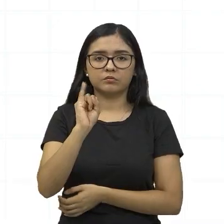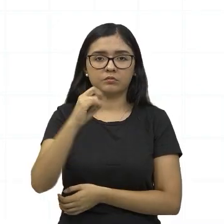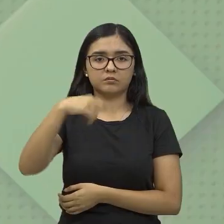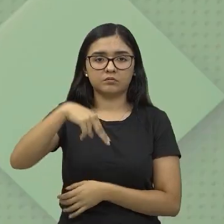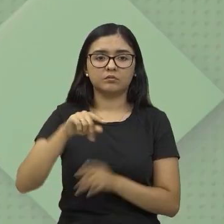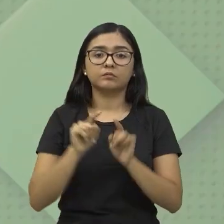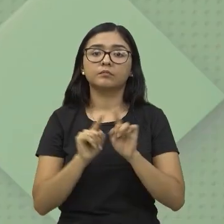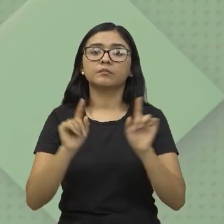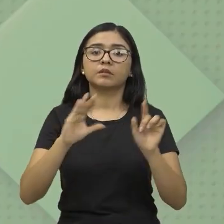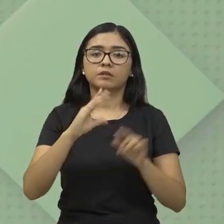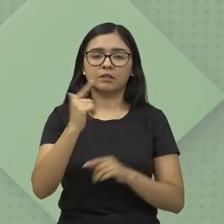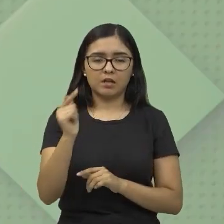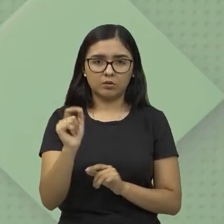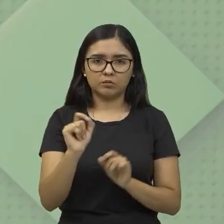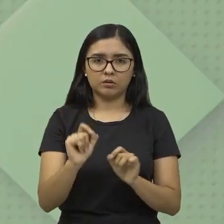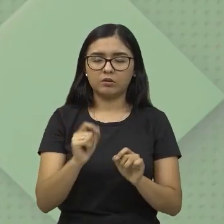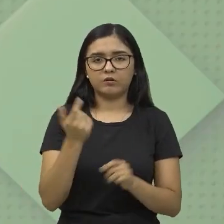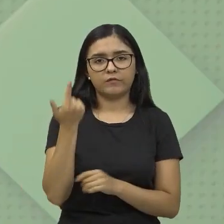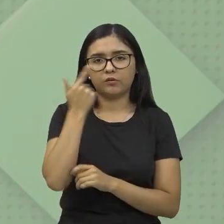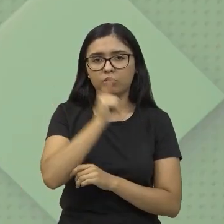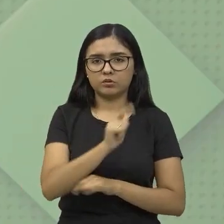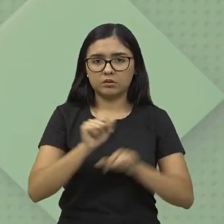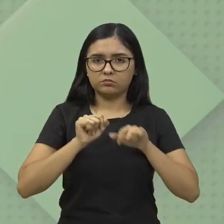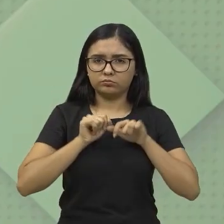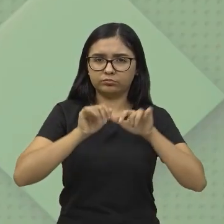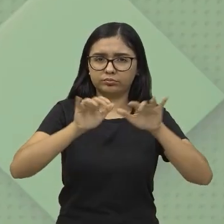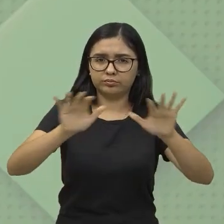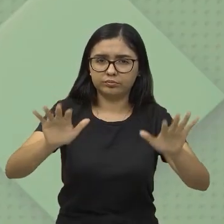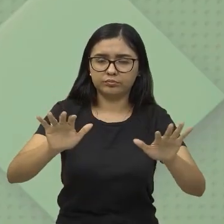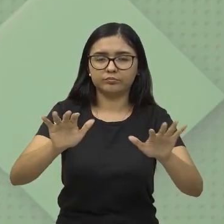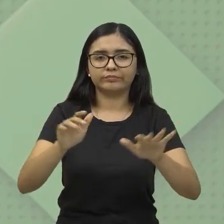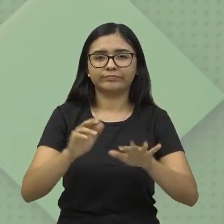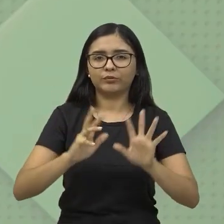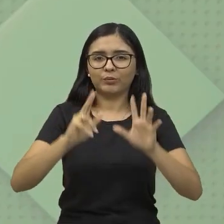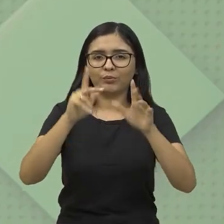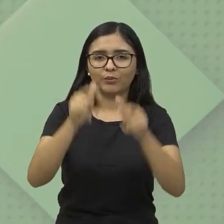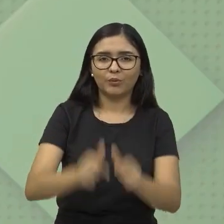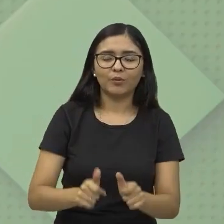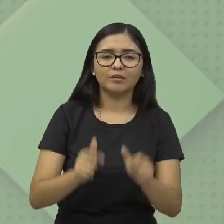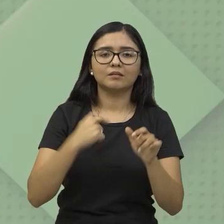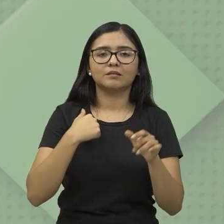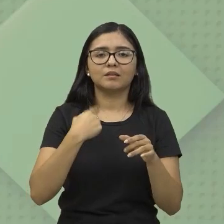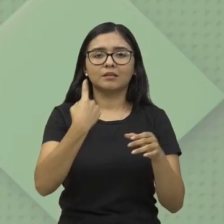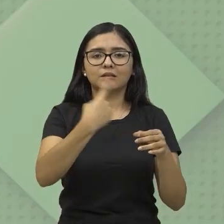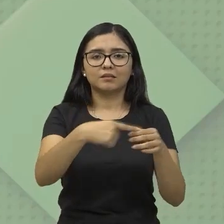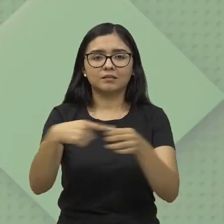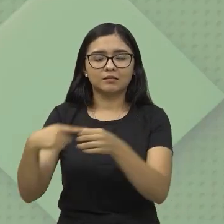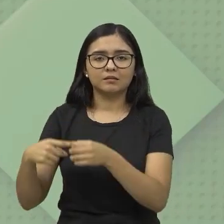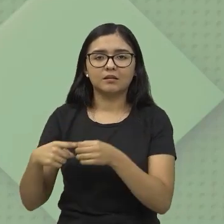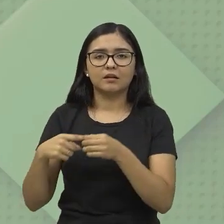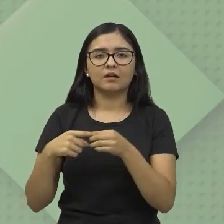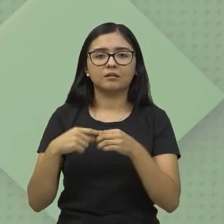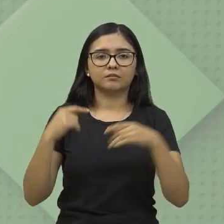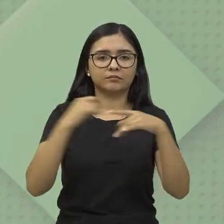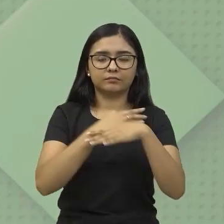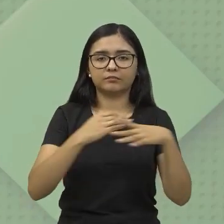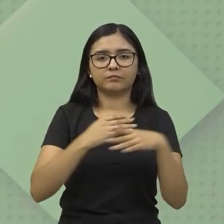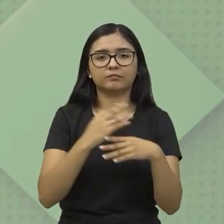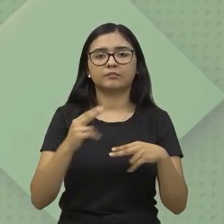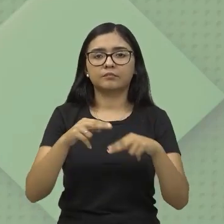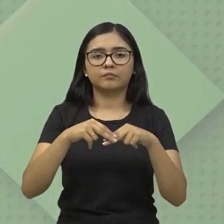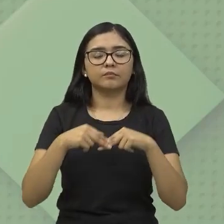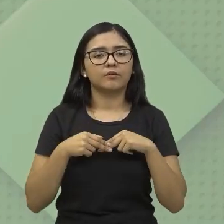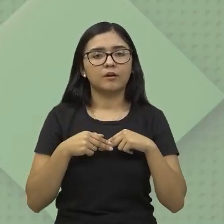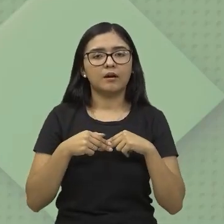Mas, claro, ele não vai alcançar todas as cidades, todas as regiões, porque algumas delas não estão